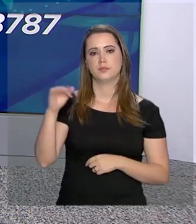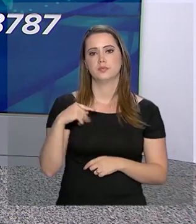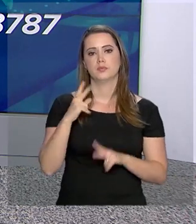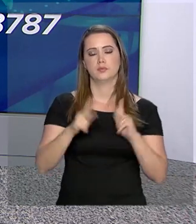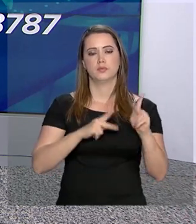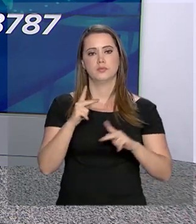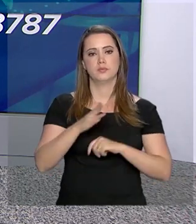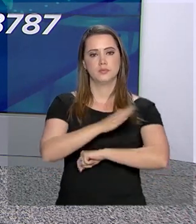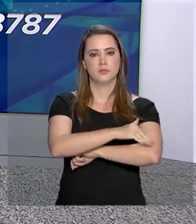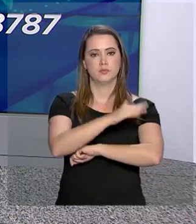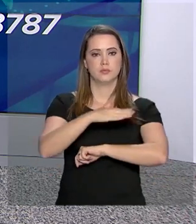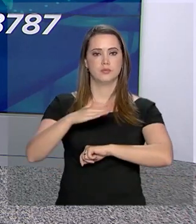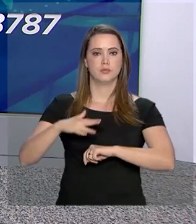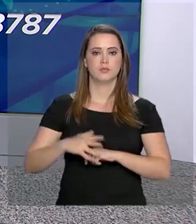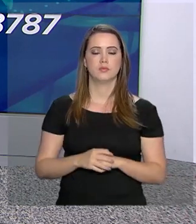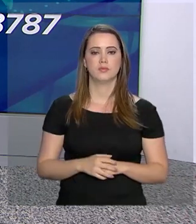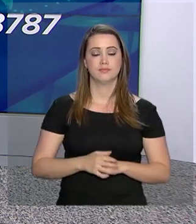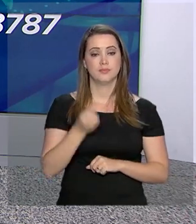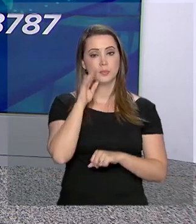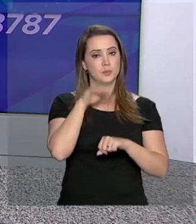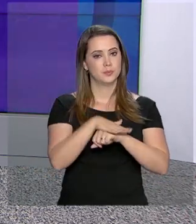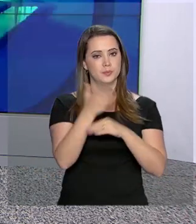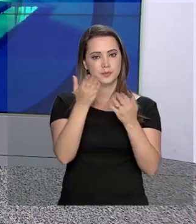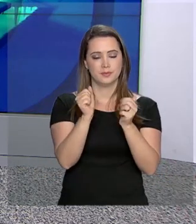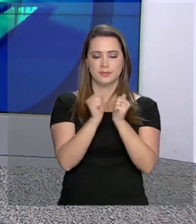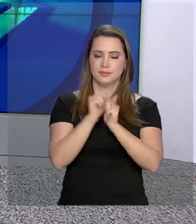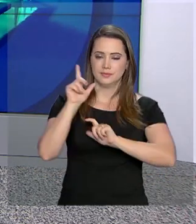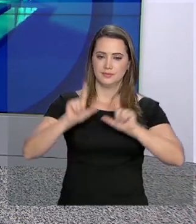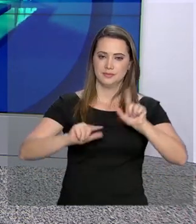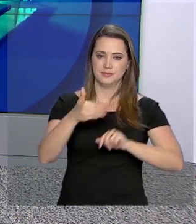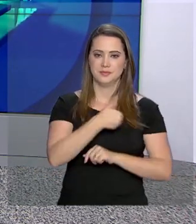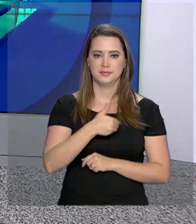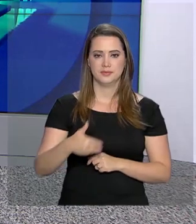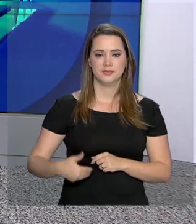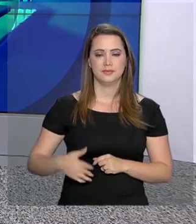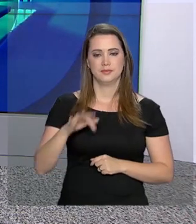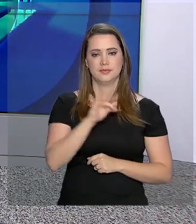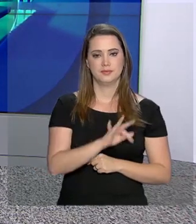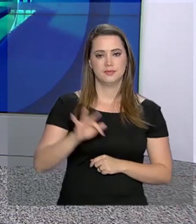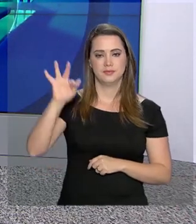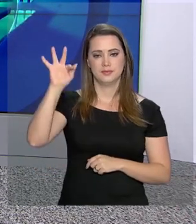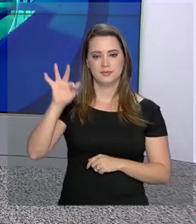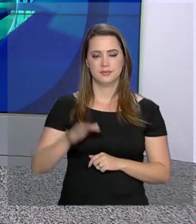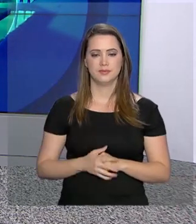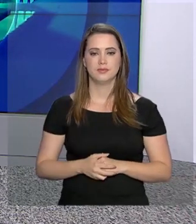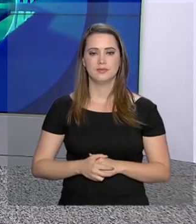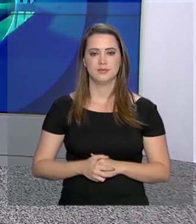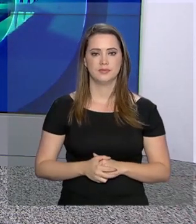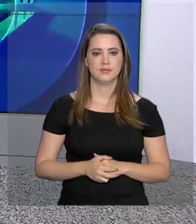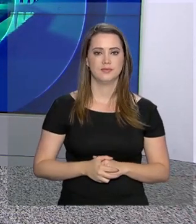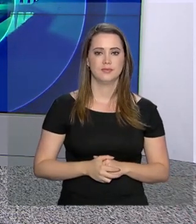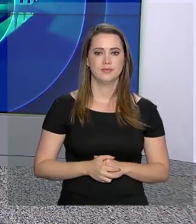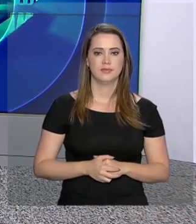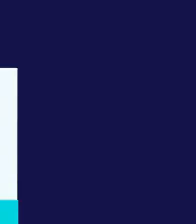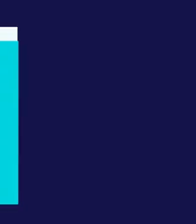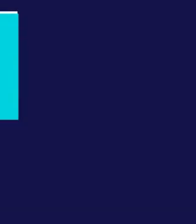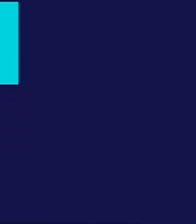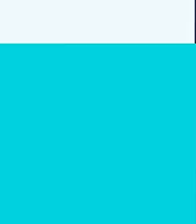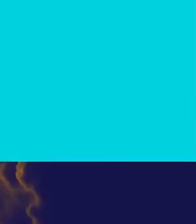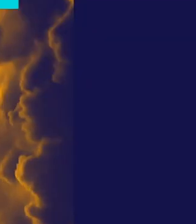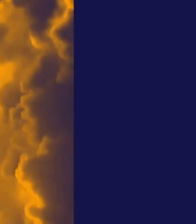federal para a população de Prumadinho. Uma boa noite para você e continue com a gente na NBR e a TV do governo federal.